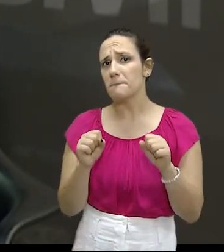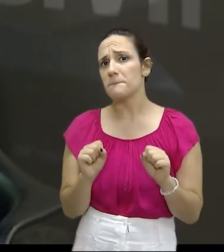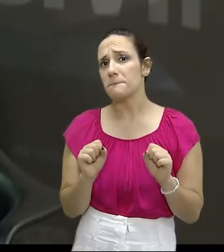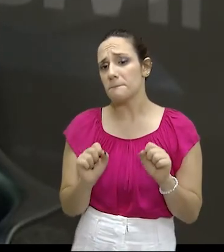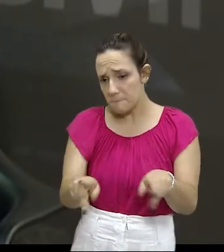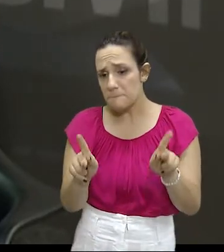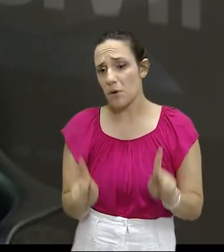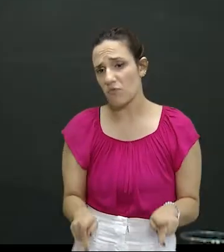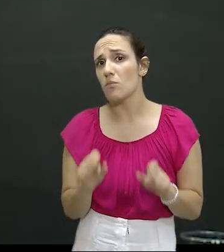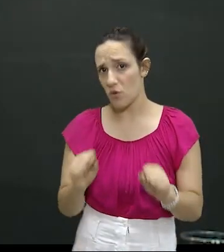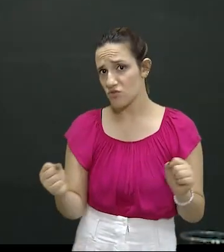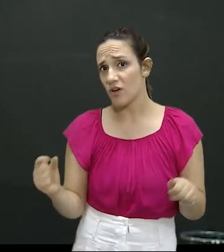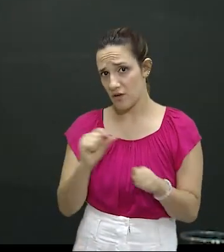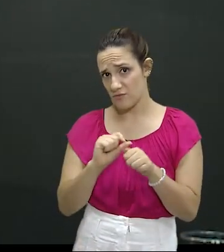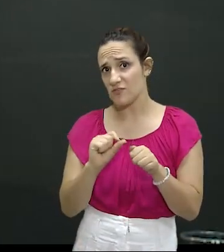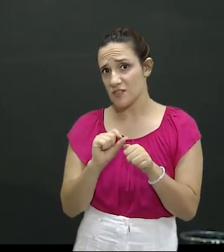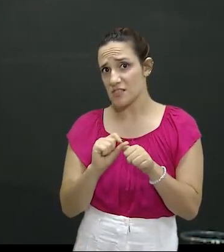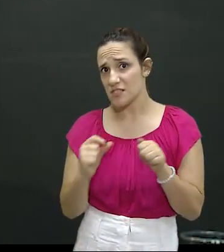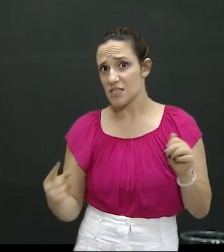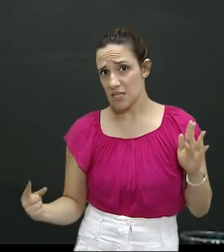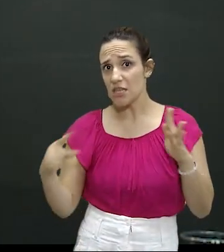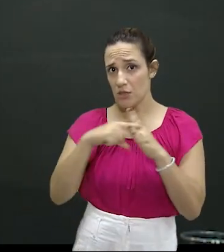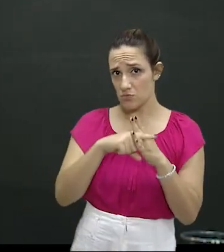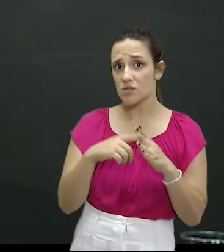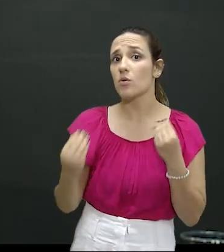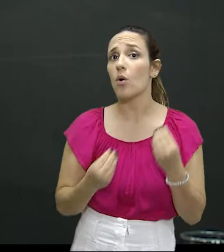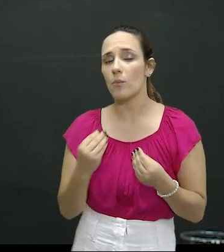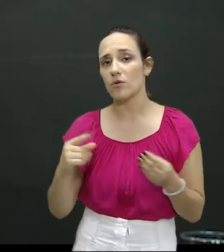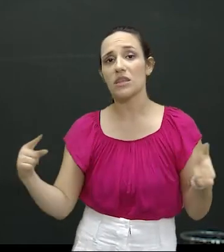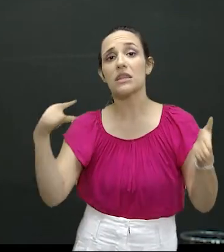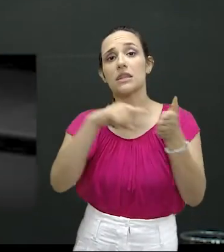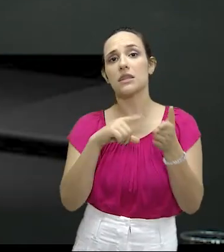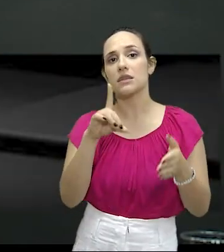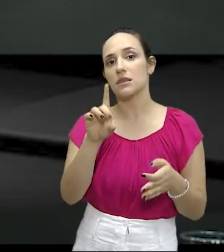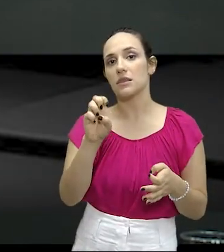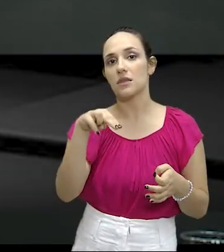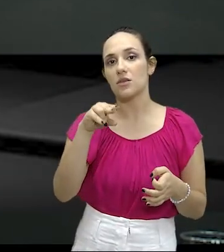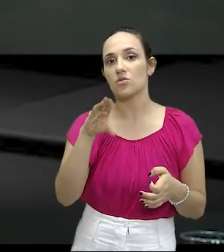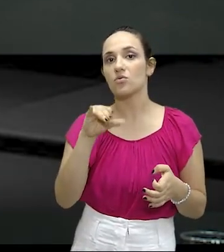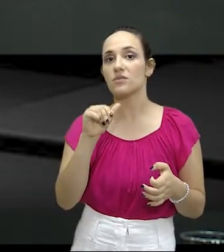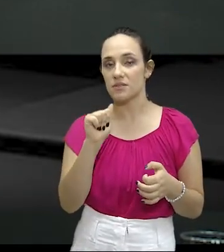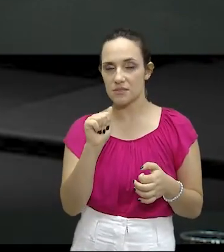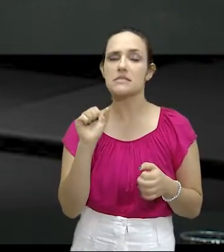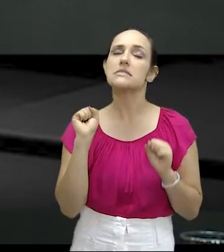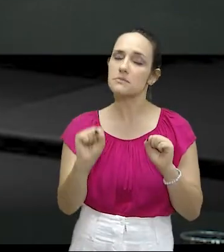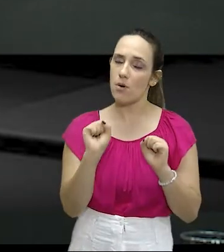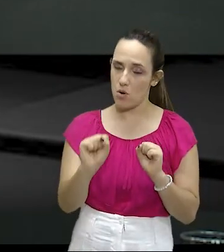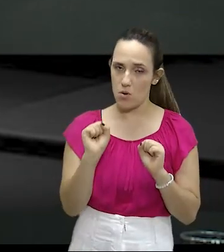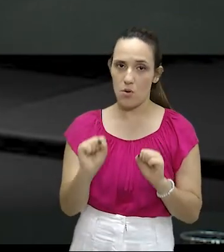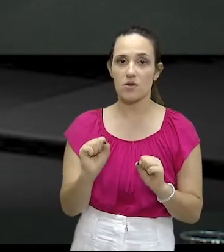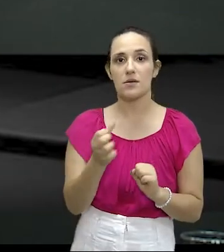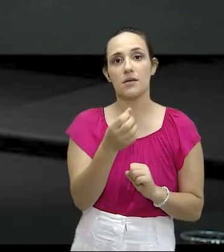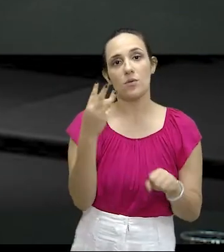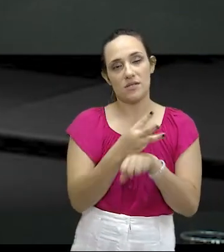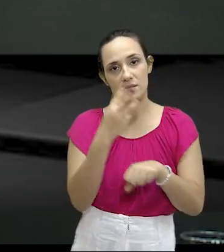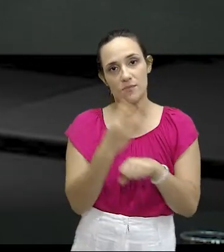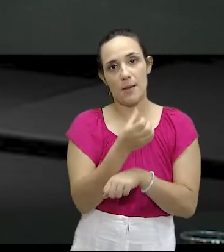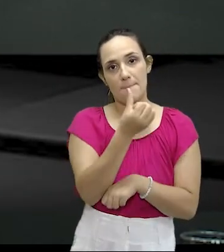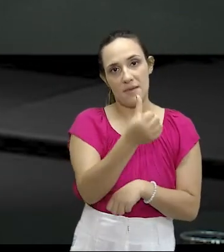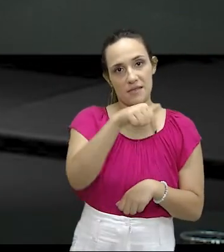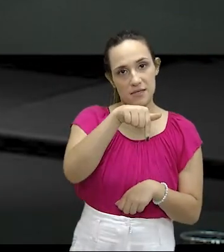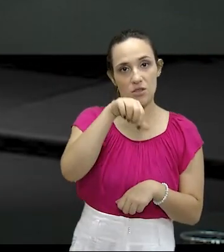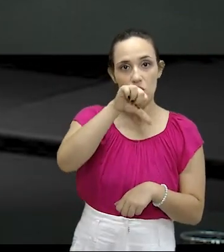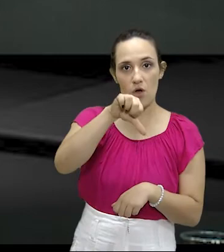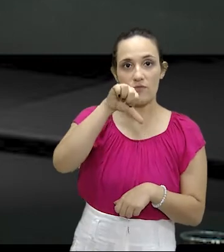trazendo denúncias? Nós temos um canal ali de denúncias, pelo WhatsApp, é o 67-9999